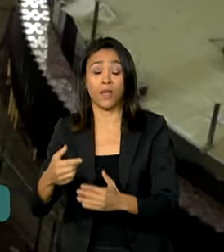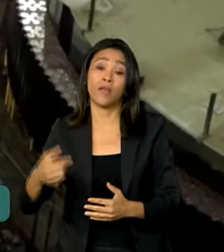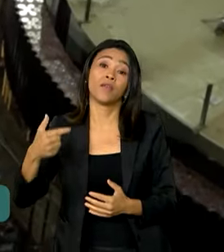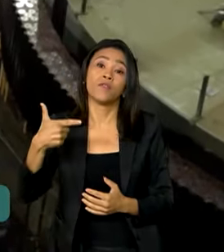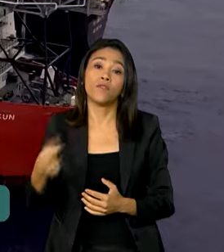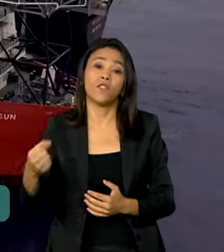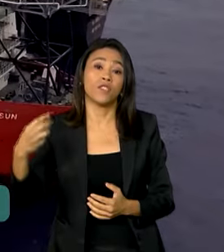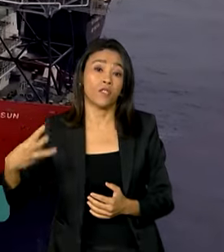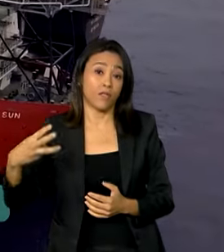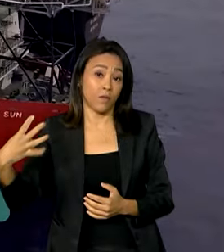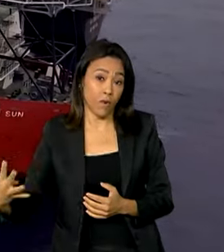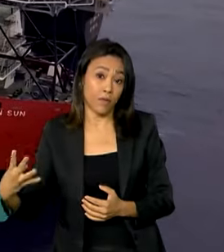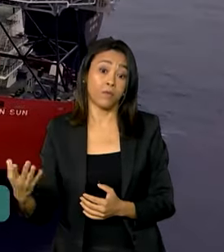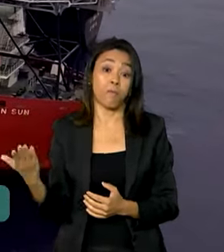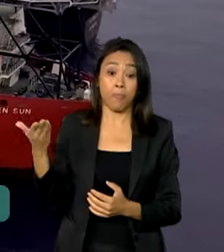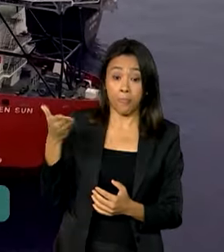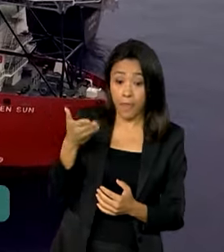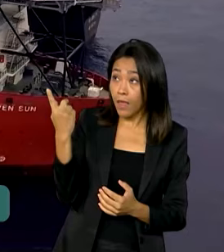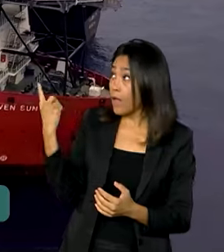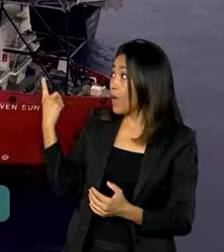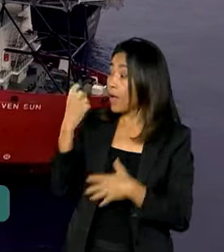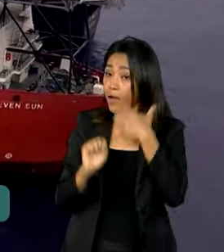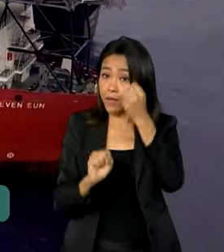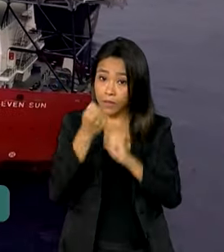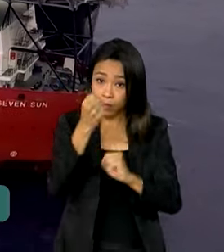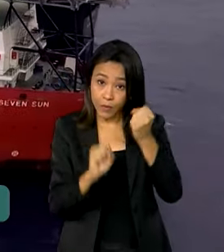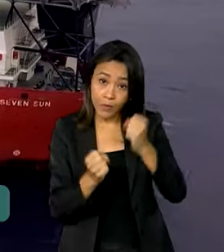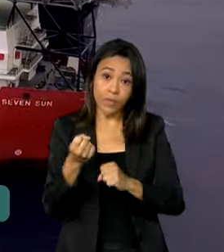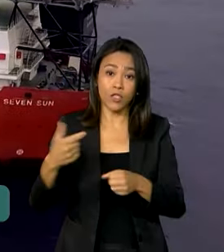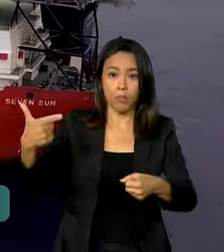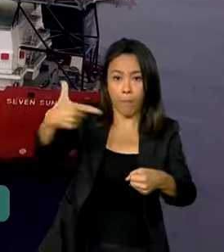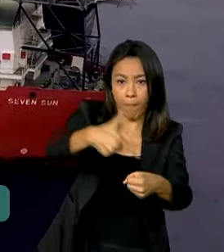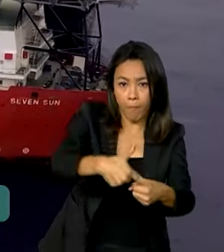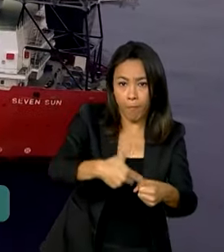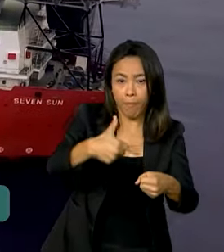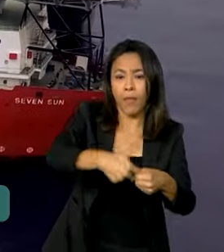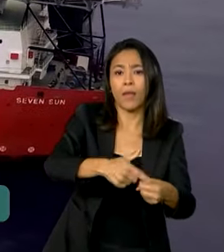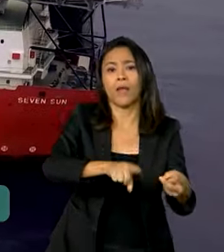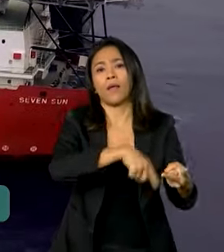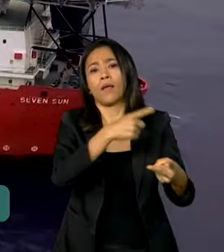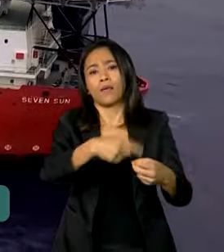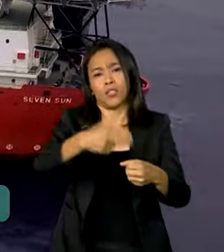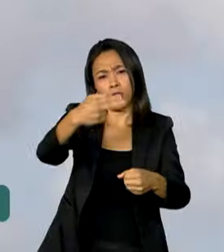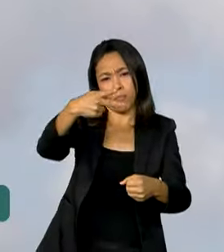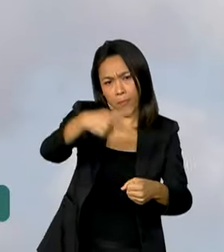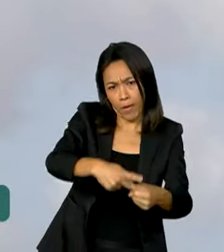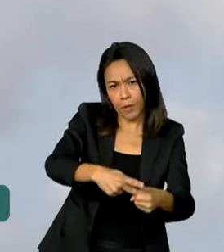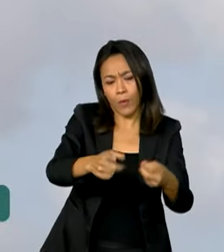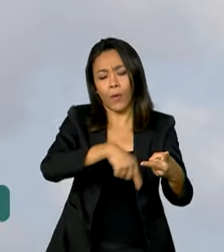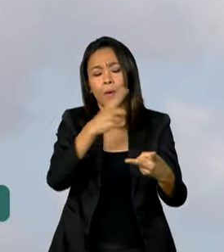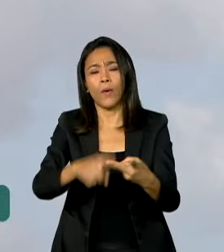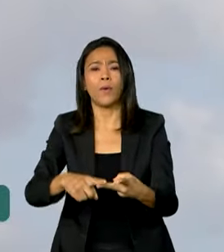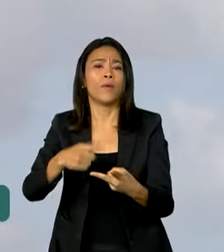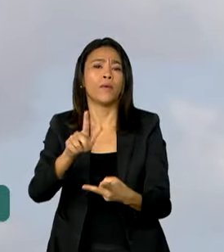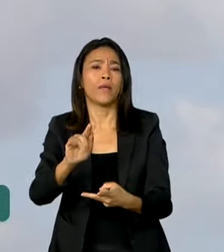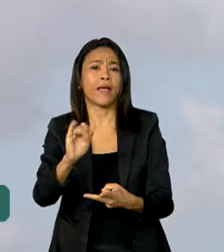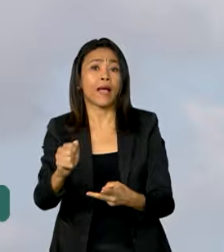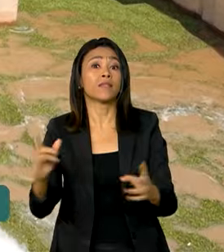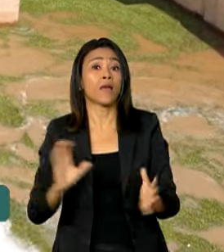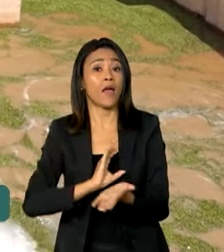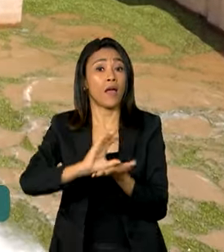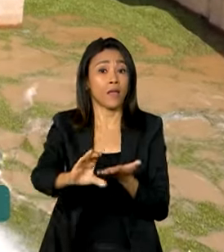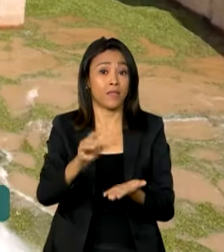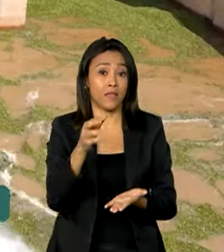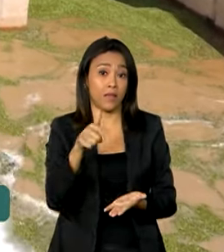Desse total, a indústria de petróleo e gás natural será responsável por 78% dos investimentos.